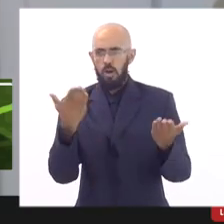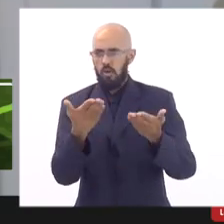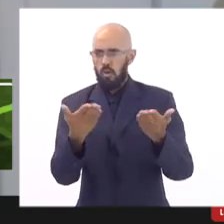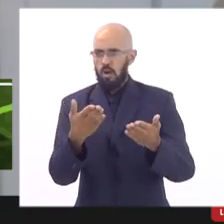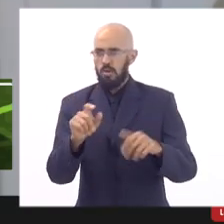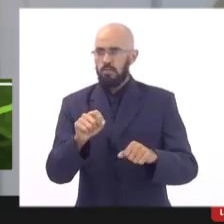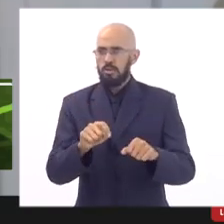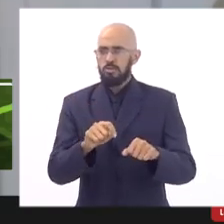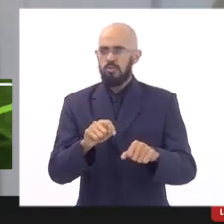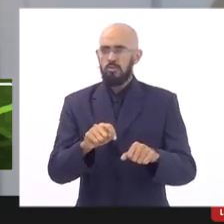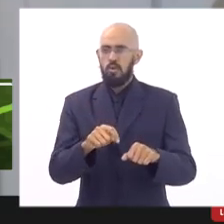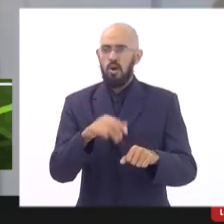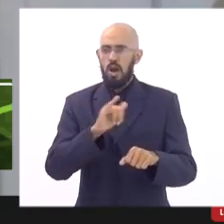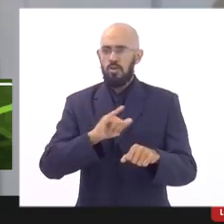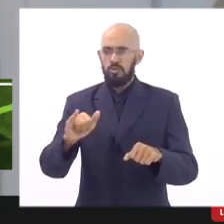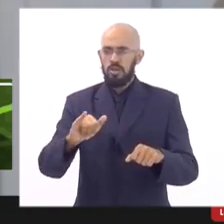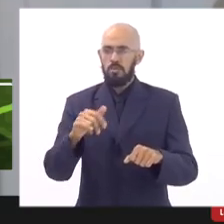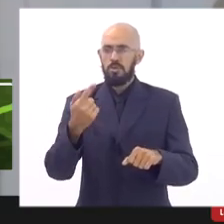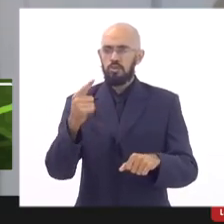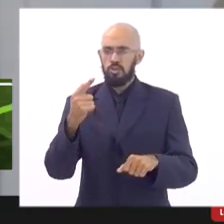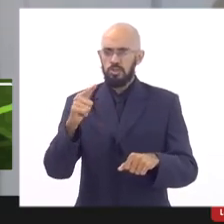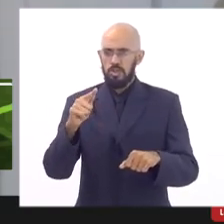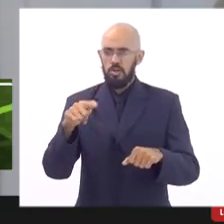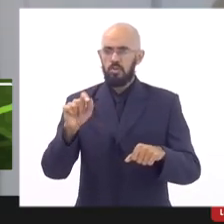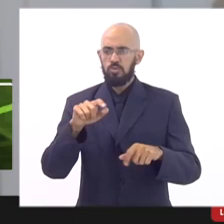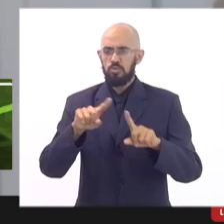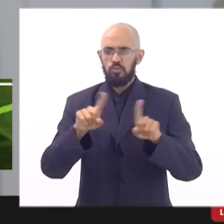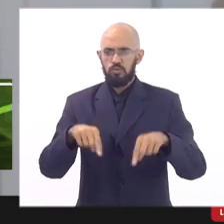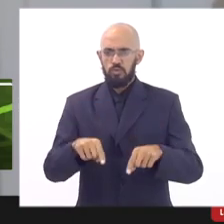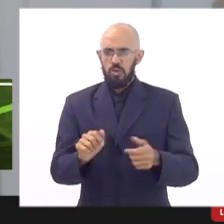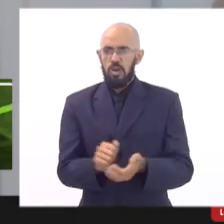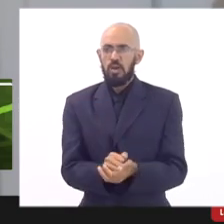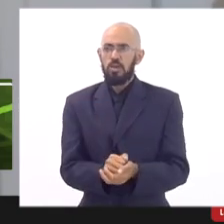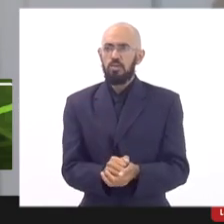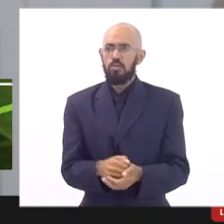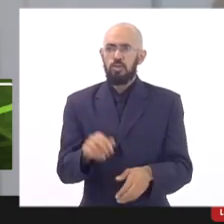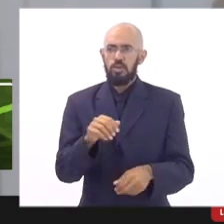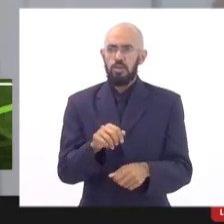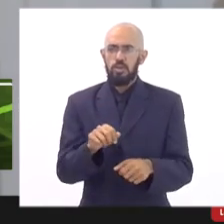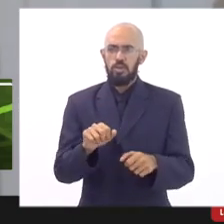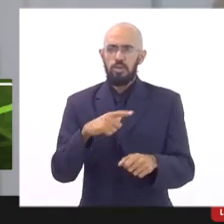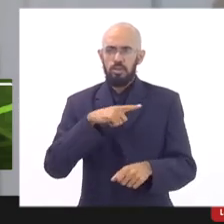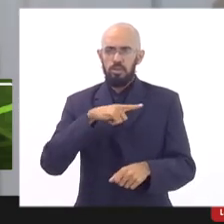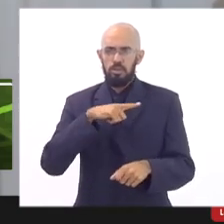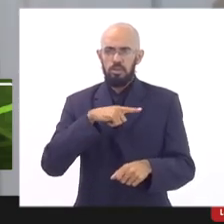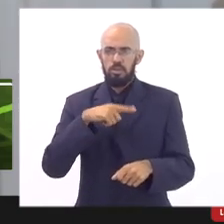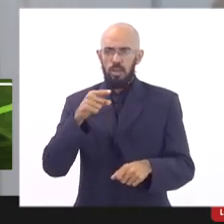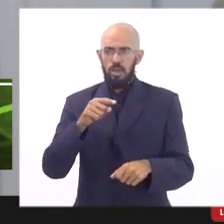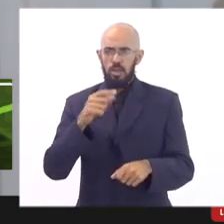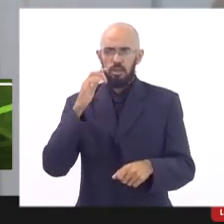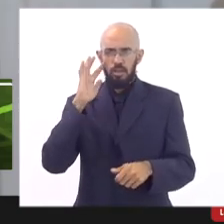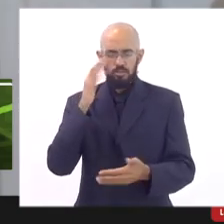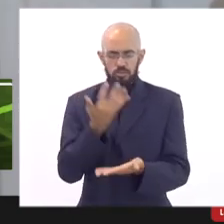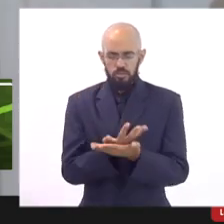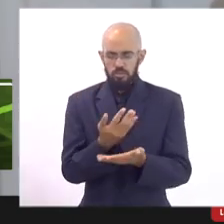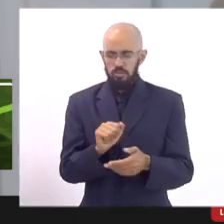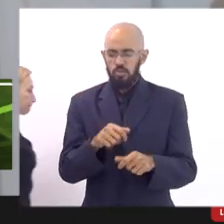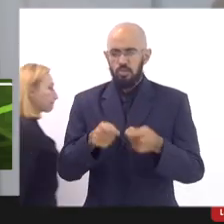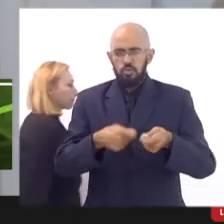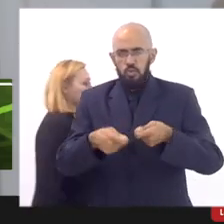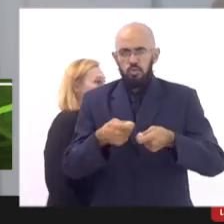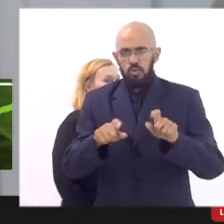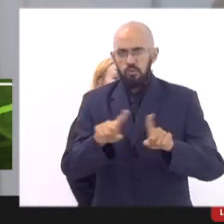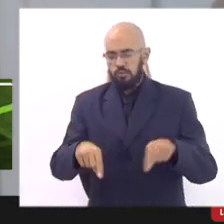a gestão de pessoas a gente com a superintendência que cuida essa parte do controle de pessoas